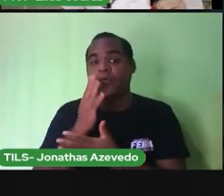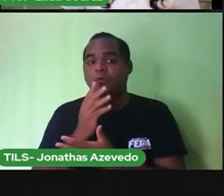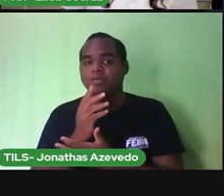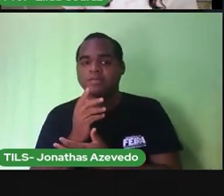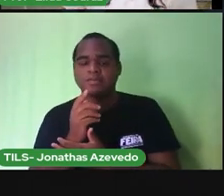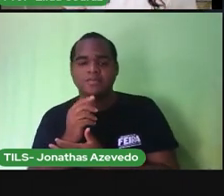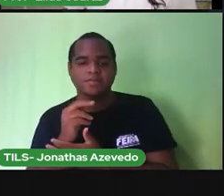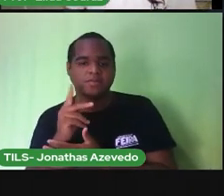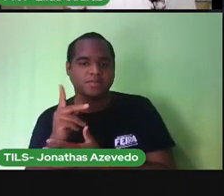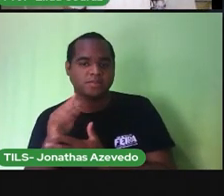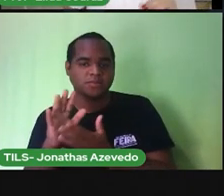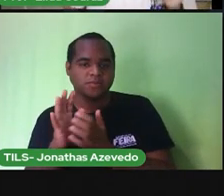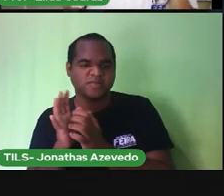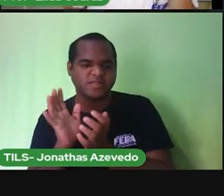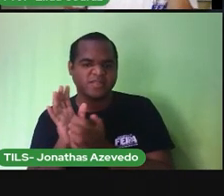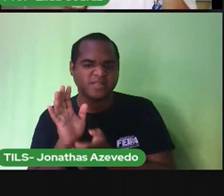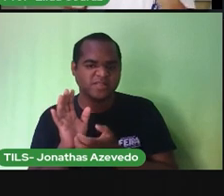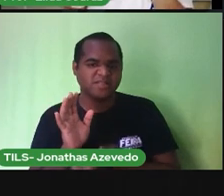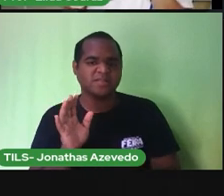precisam ser bem tratadas